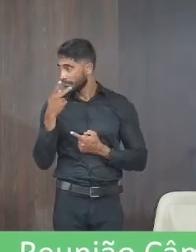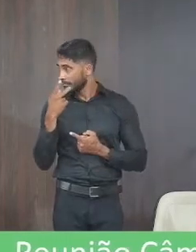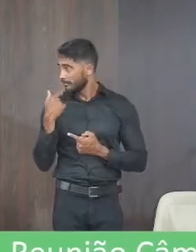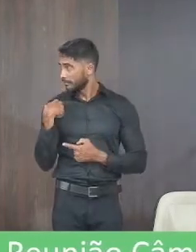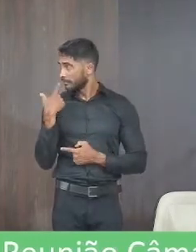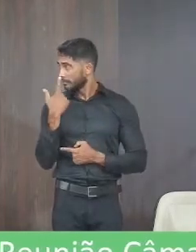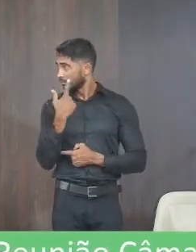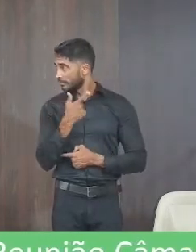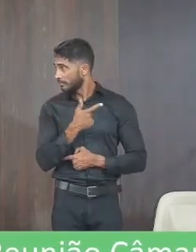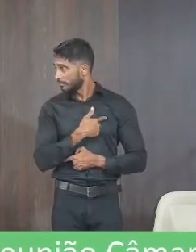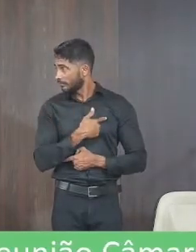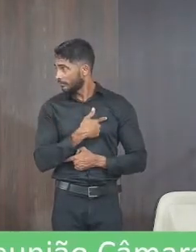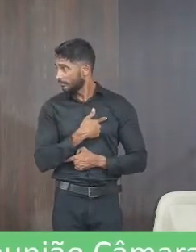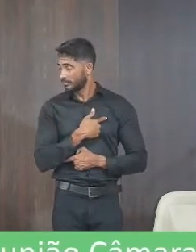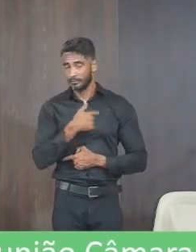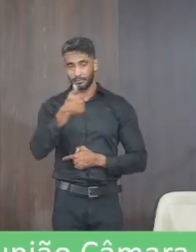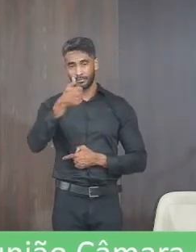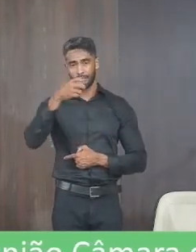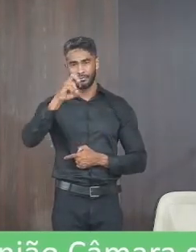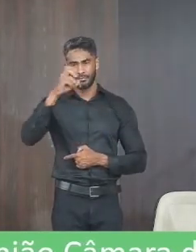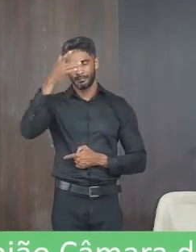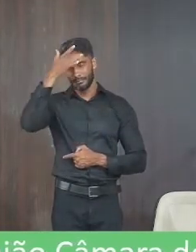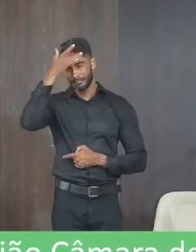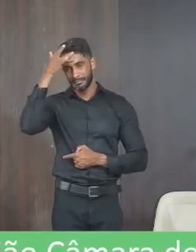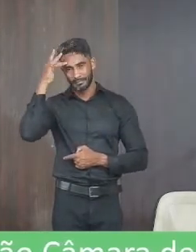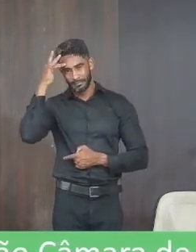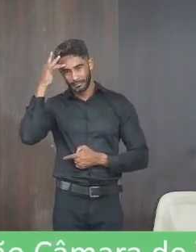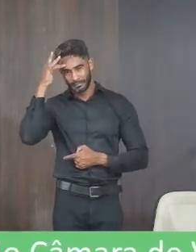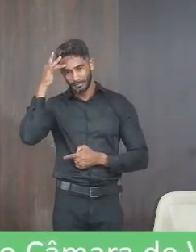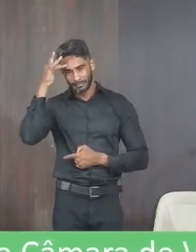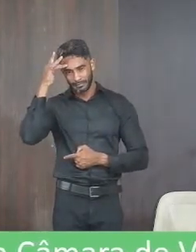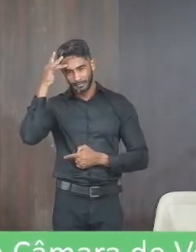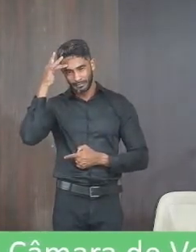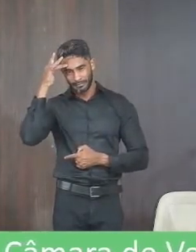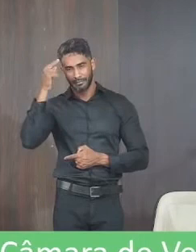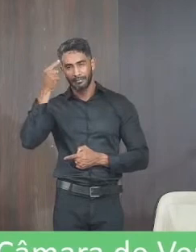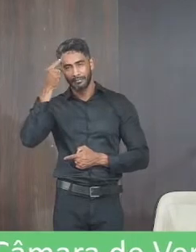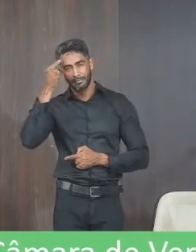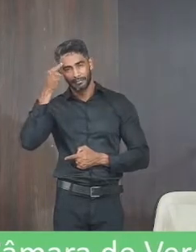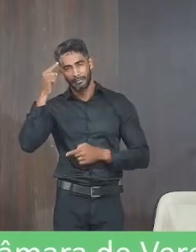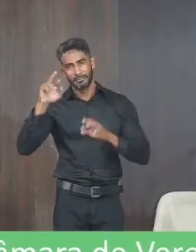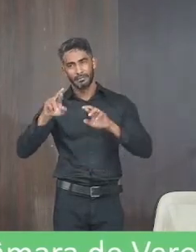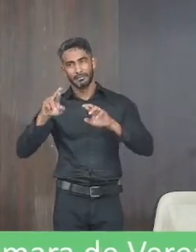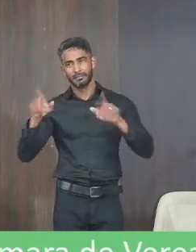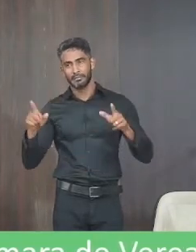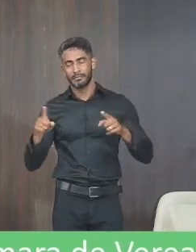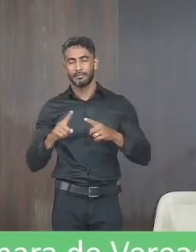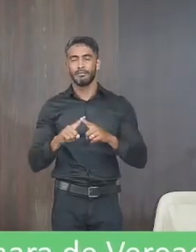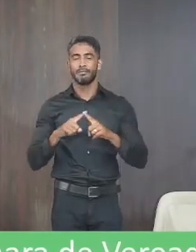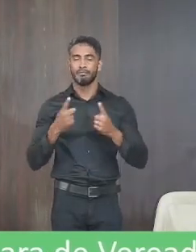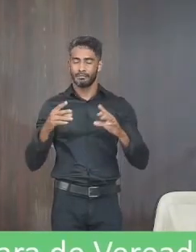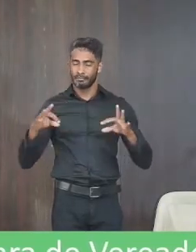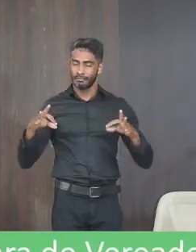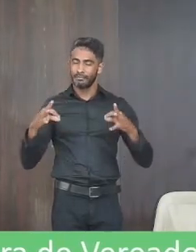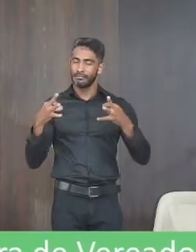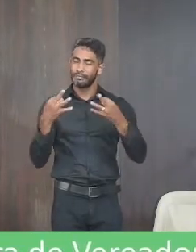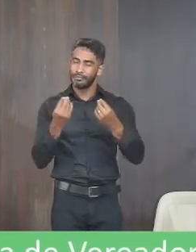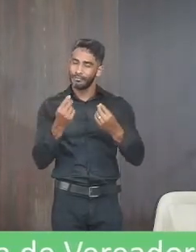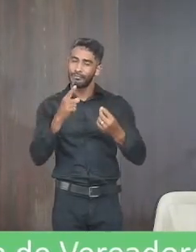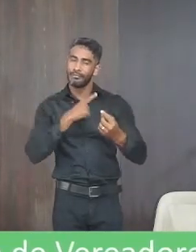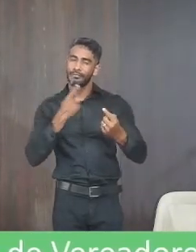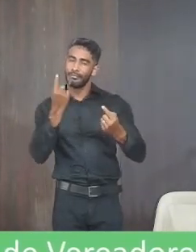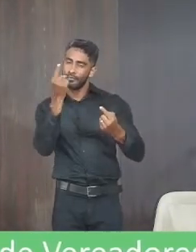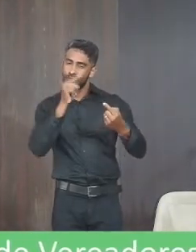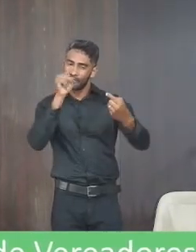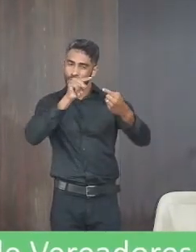nós aqui somos 15 pessoas eu sempre costumo falar isso somos 15 pessoas pensamos diferente mas todos com um único só objetivo